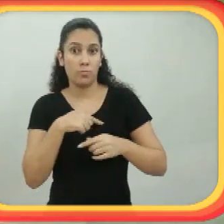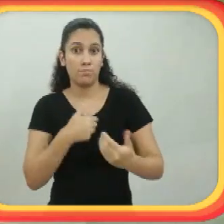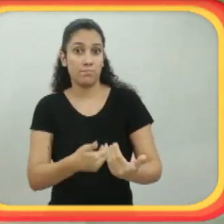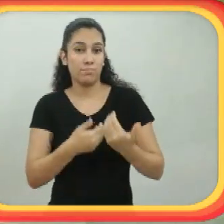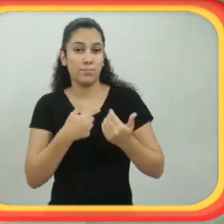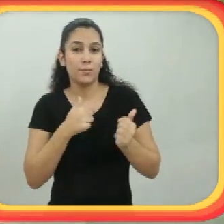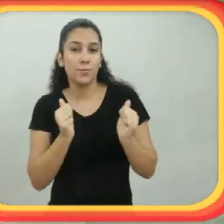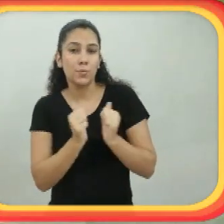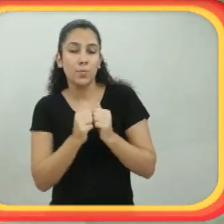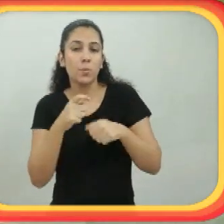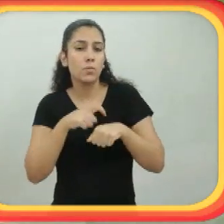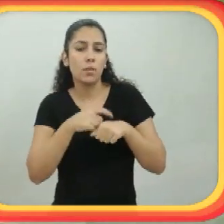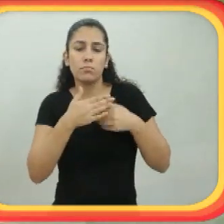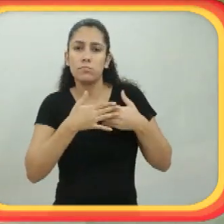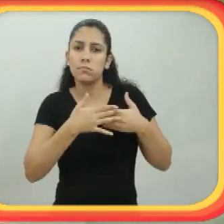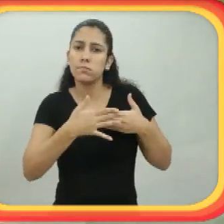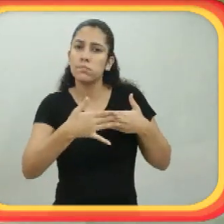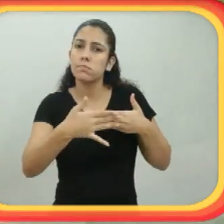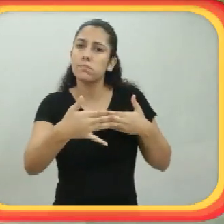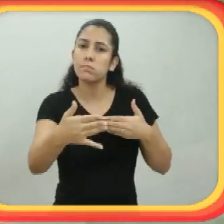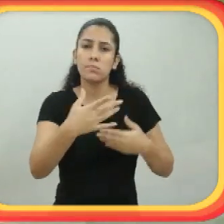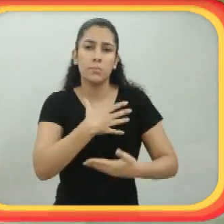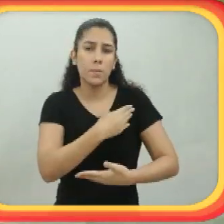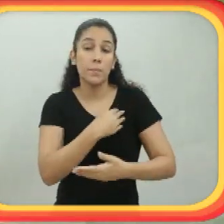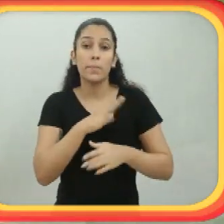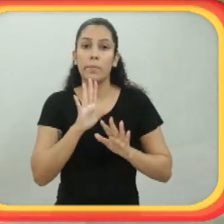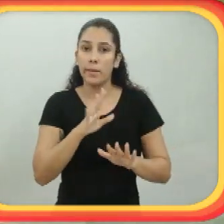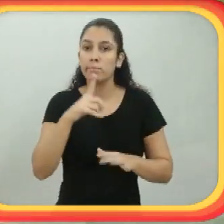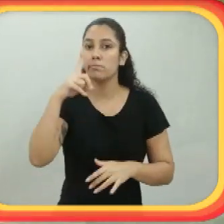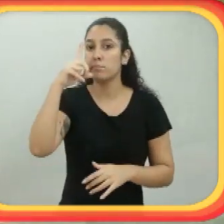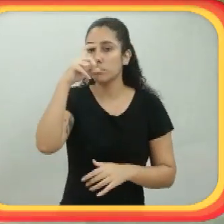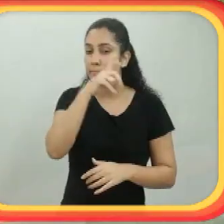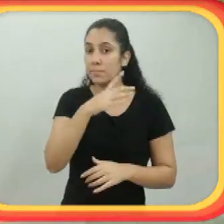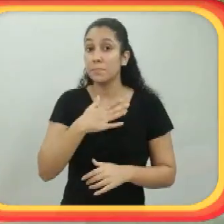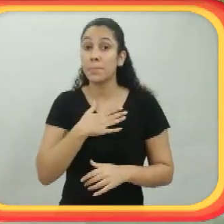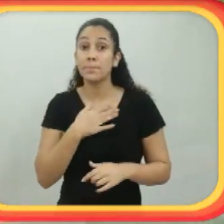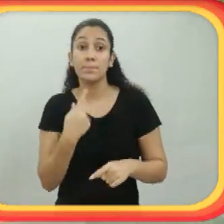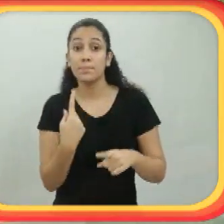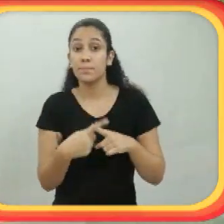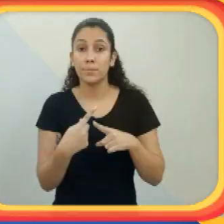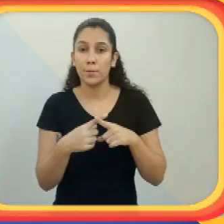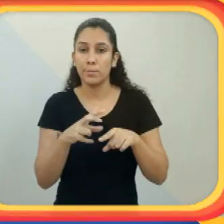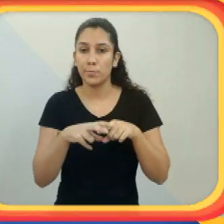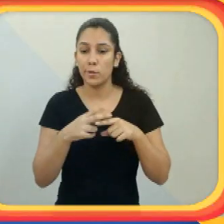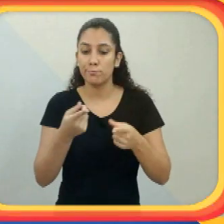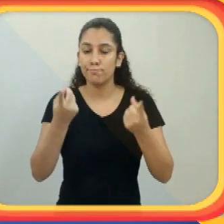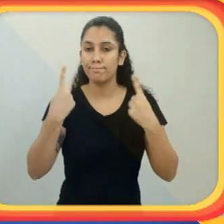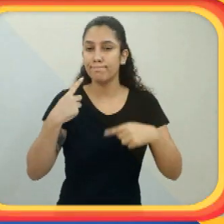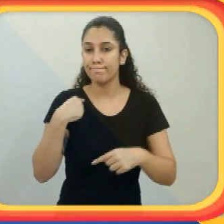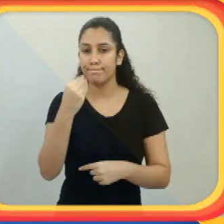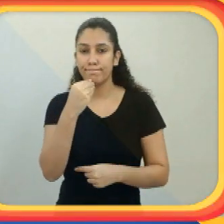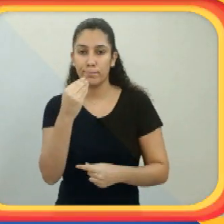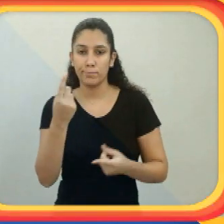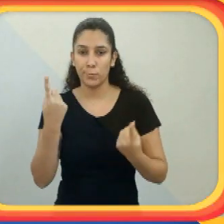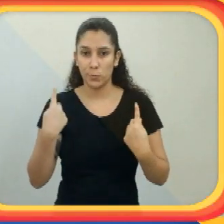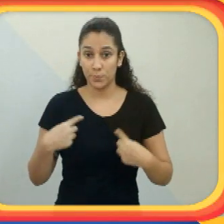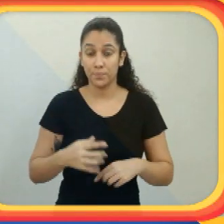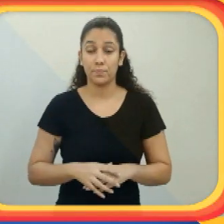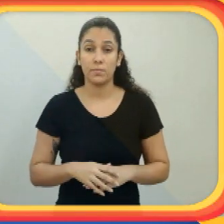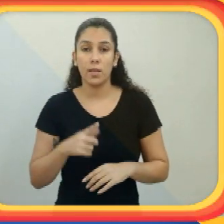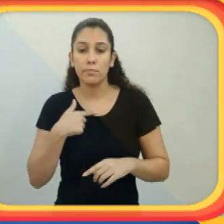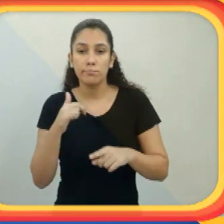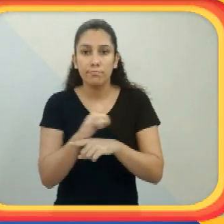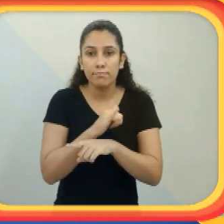Quando a Isa era ainda bem bebezinha, eu acho que o primeiro grande desafio que eu venci, enquanto mãe, foi amamentar.